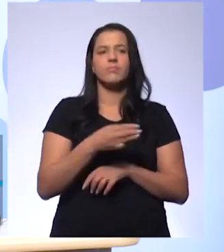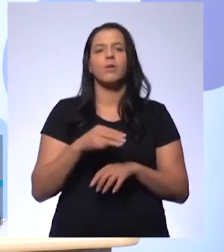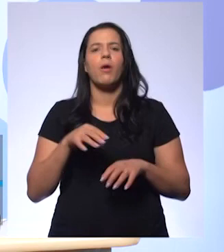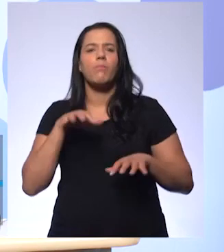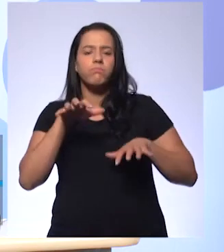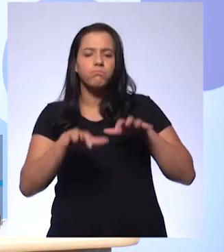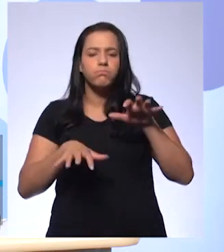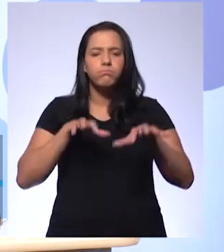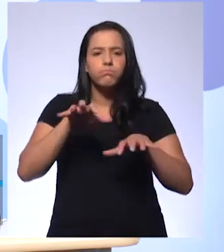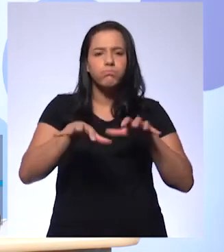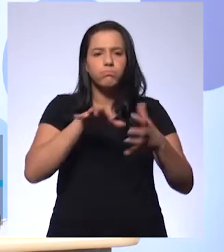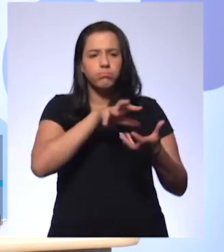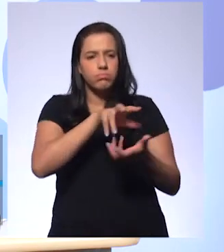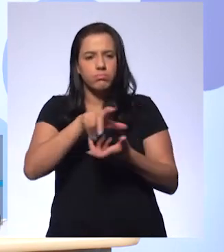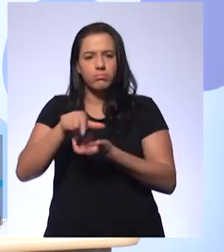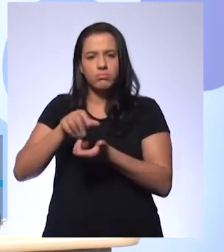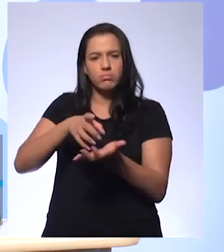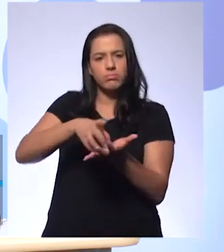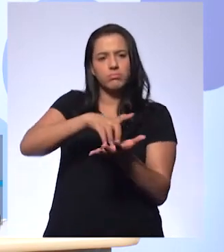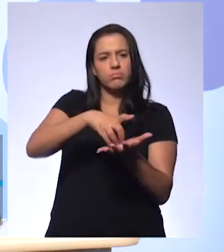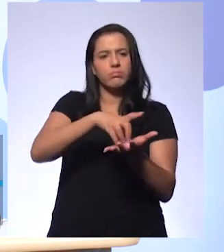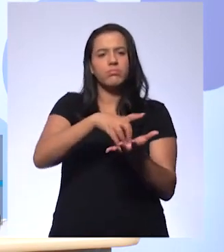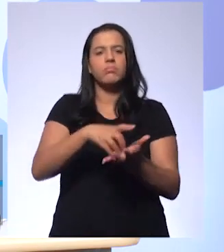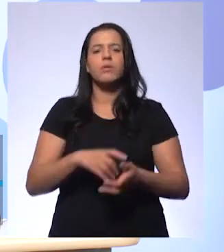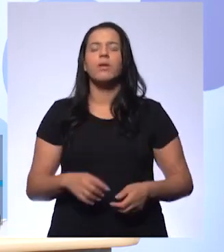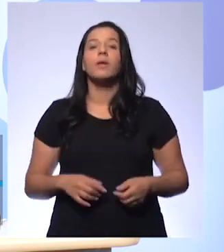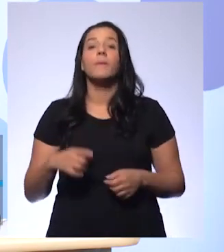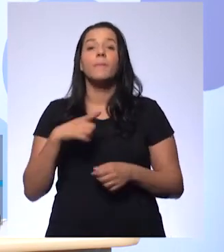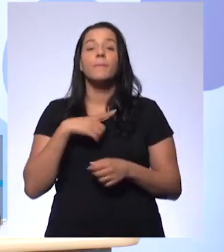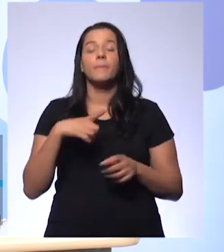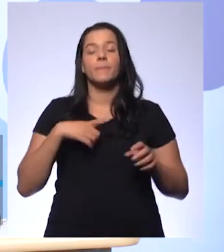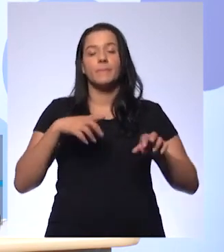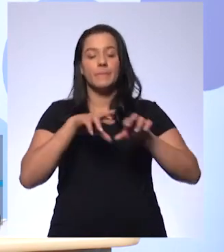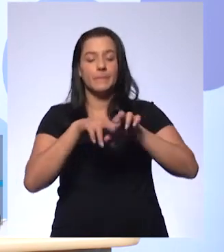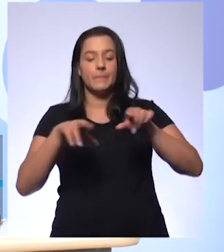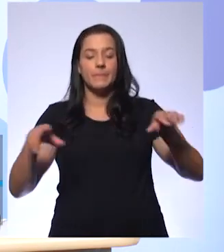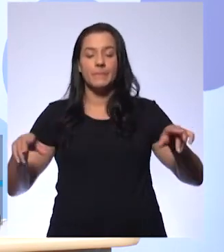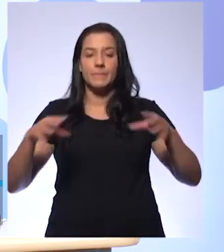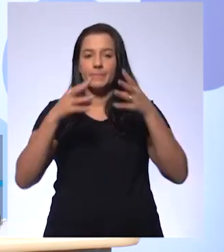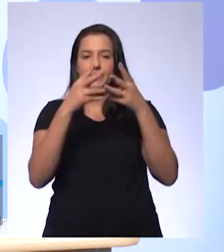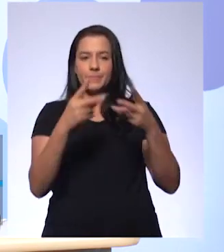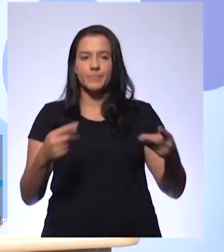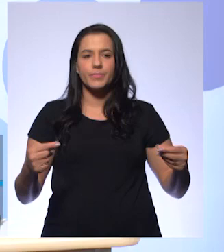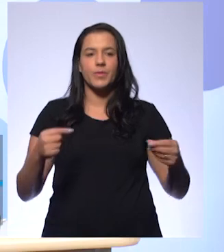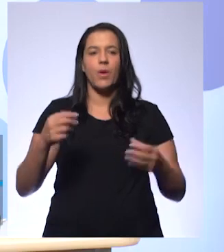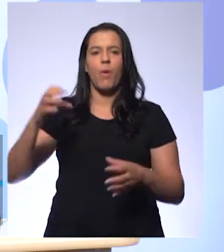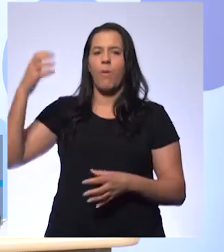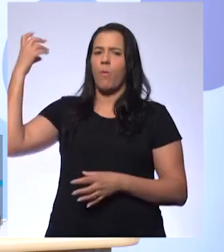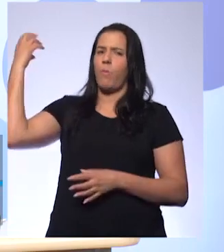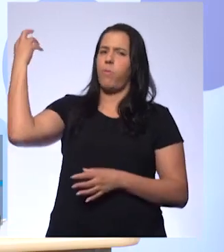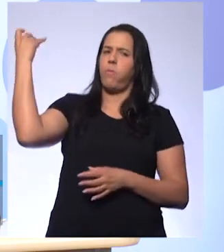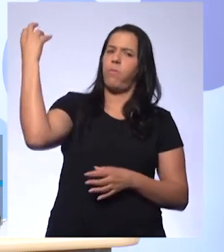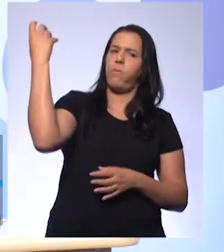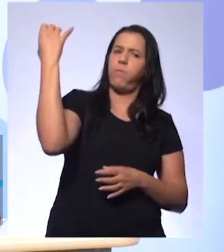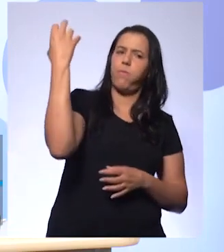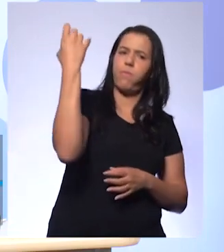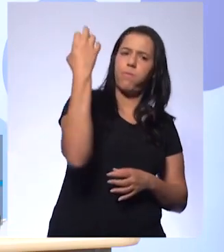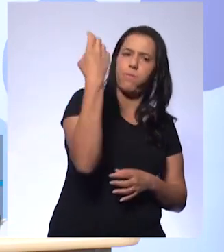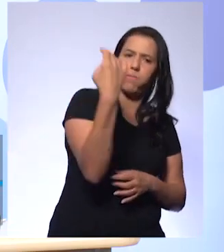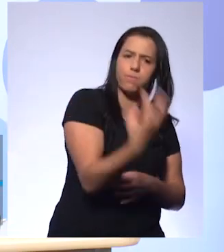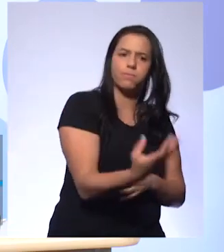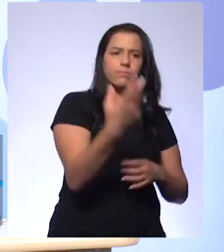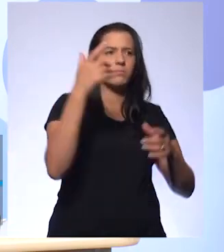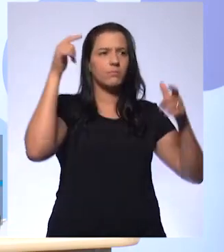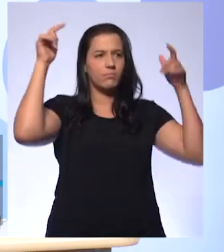andaram sobre a Terra. Houve uma extinção em massa por conta de um asteroide que caiu sobre o